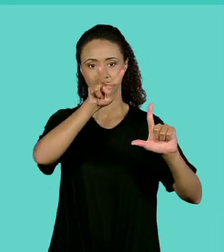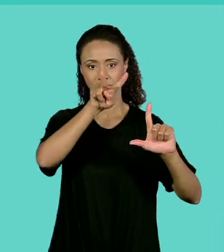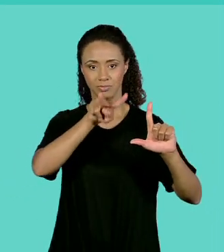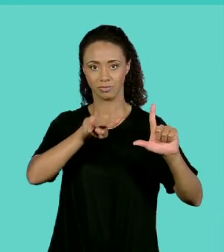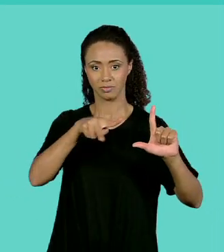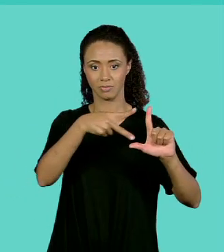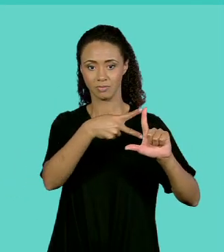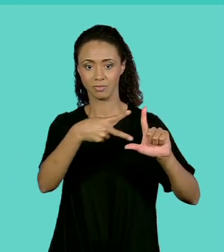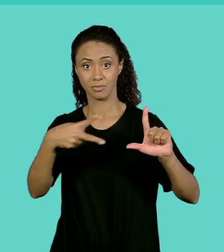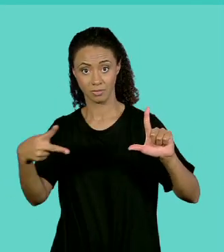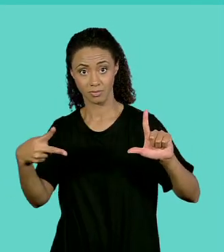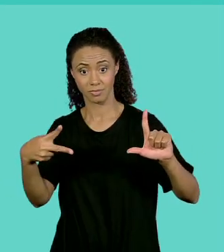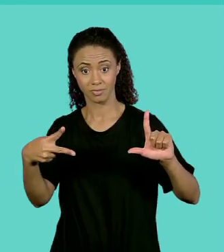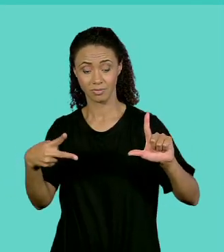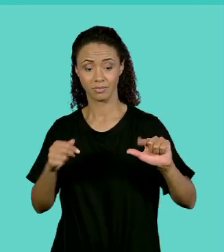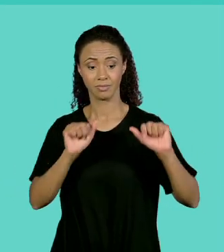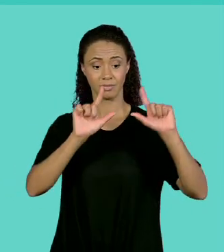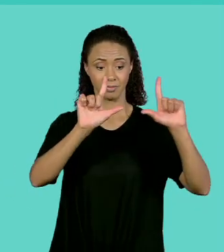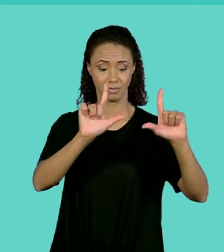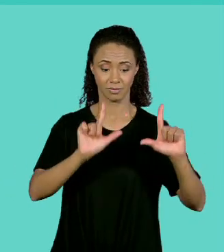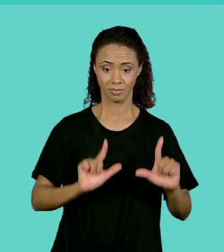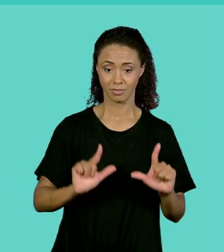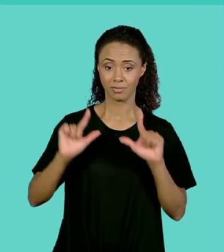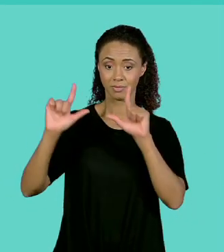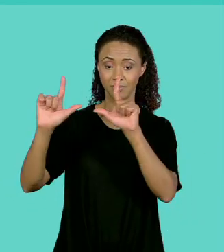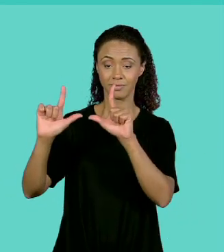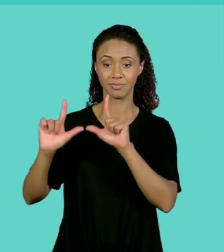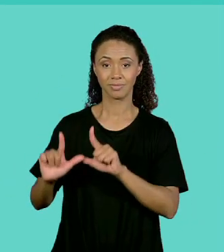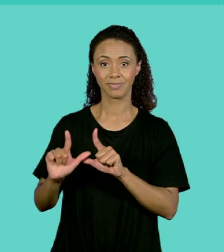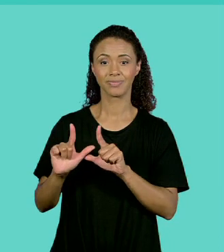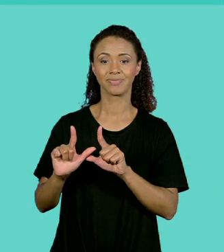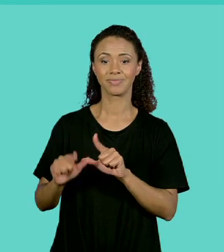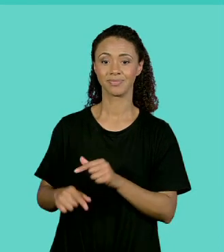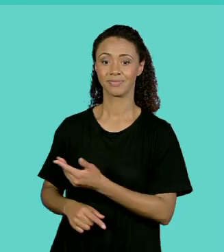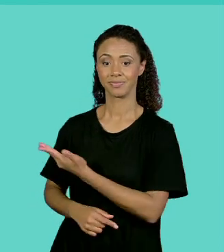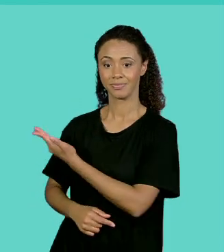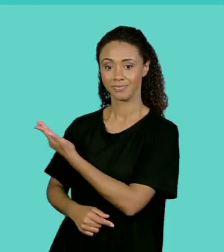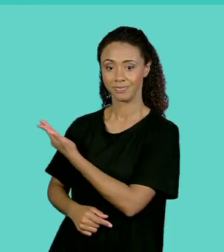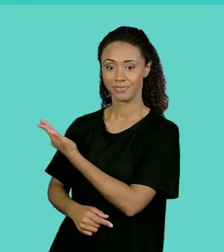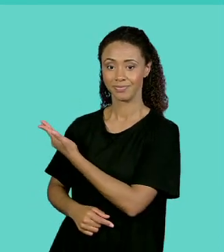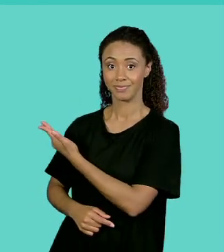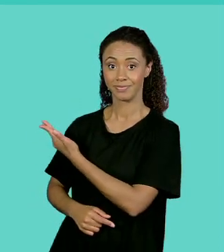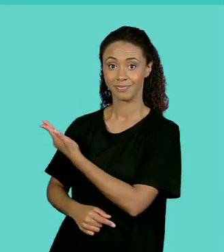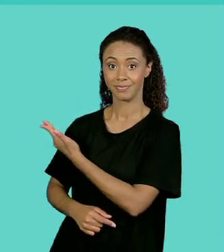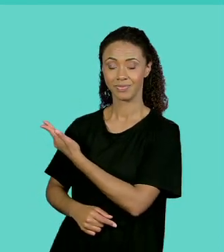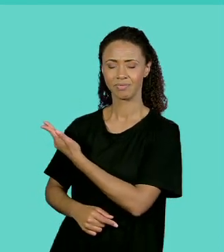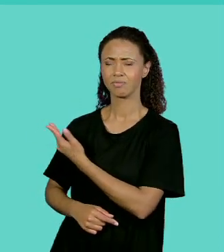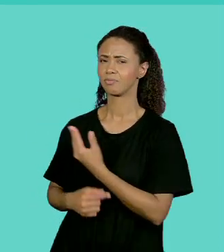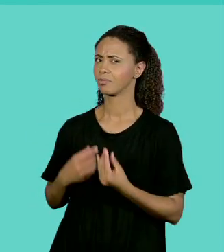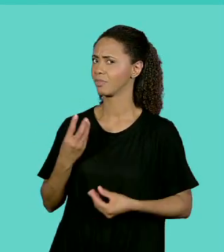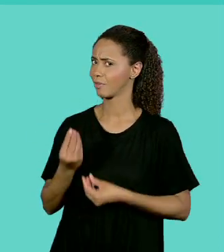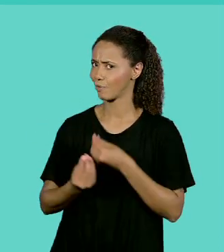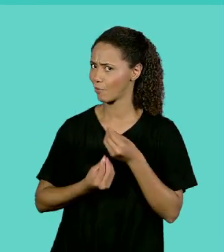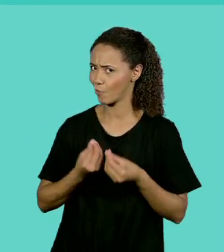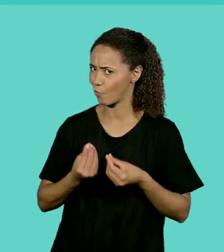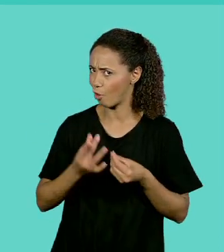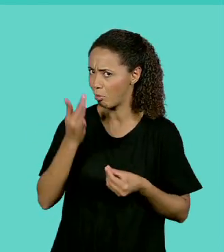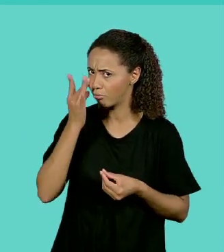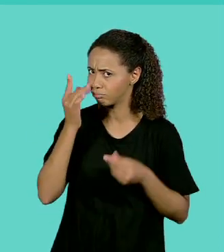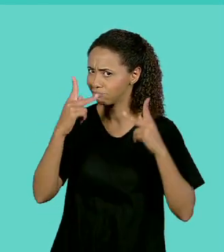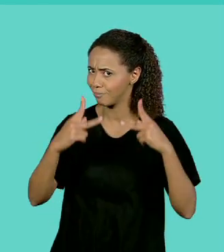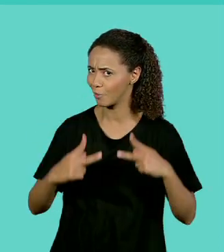o andar 1 e 2 e os apartamentos 1 e 2 de cada andar. Como isso vai funcionar na prática?